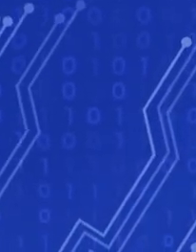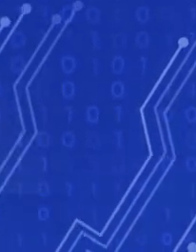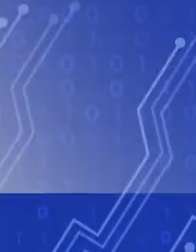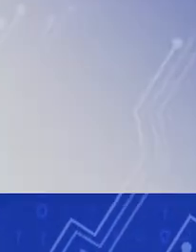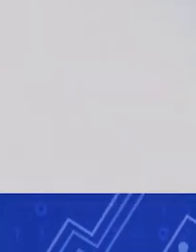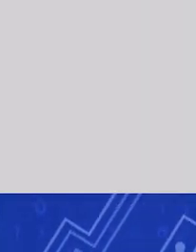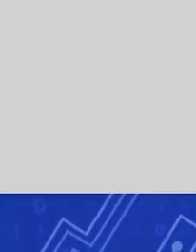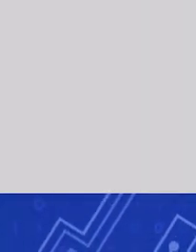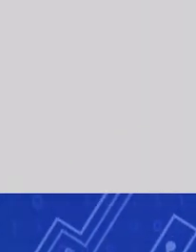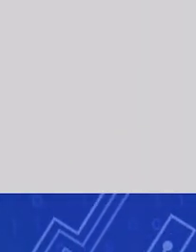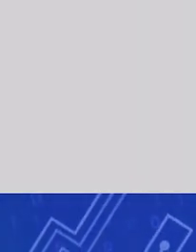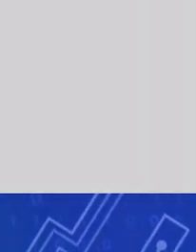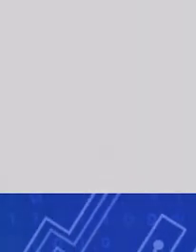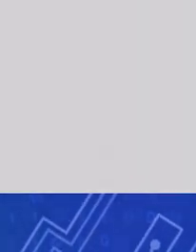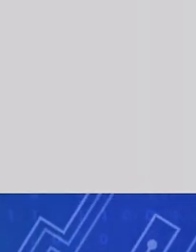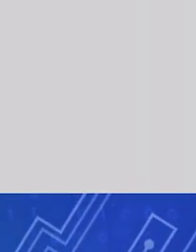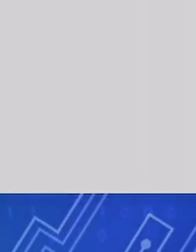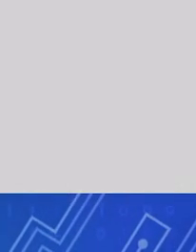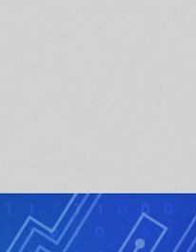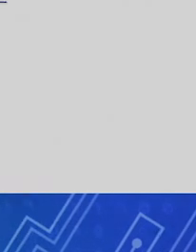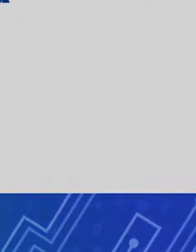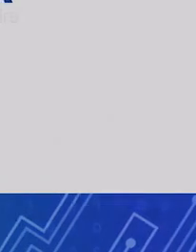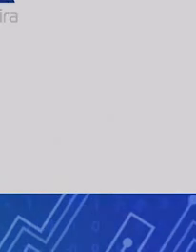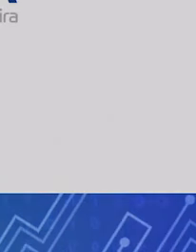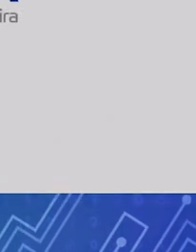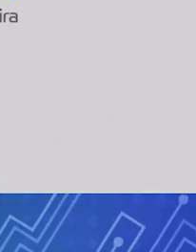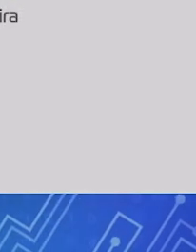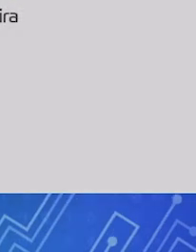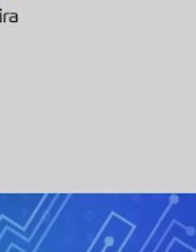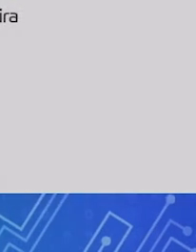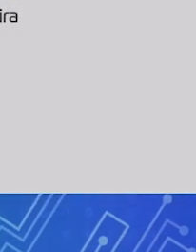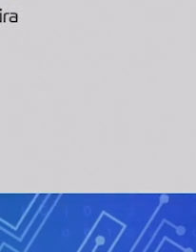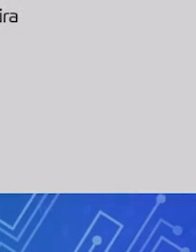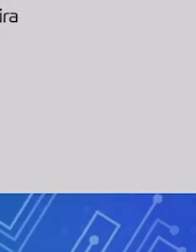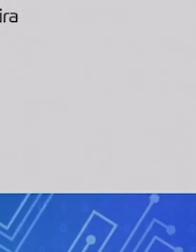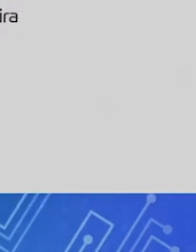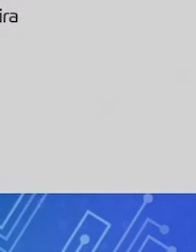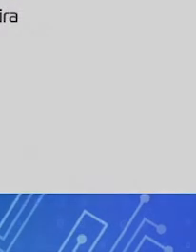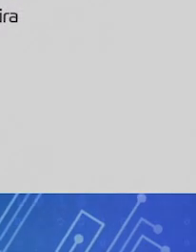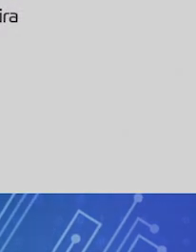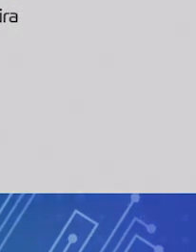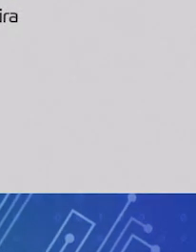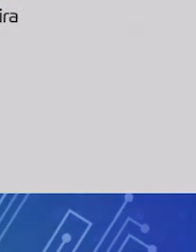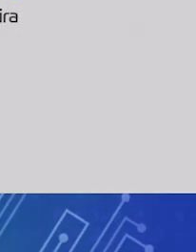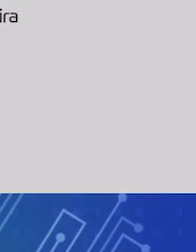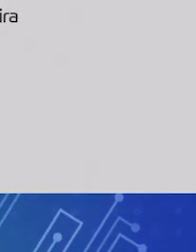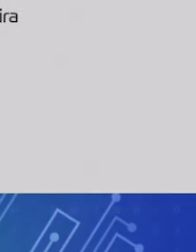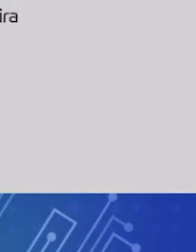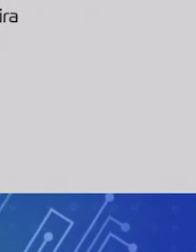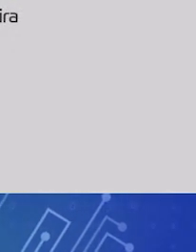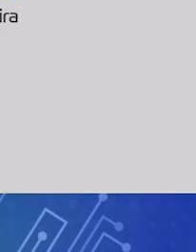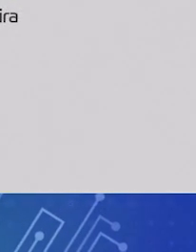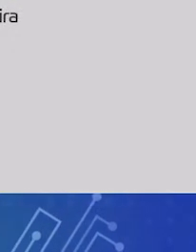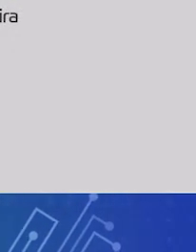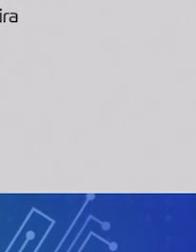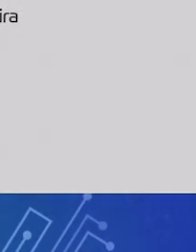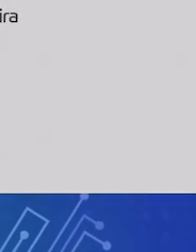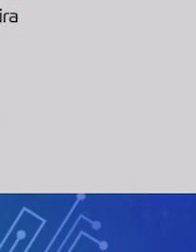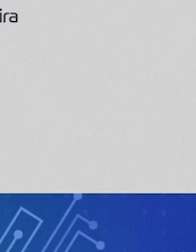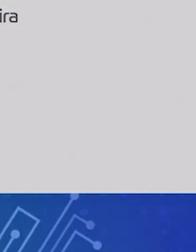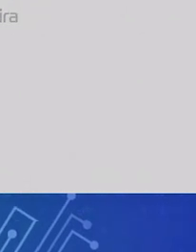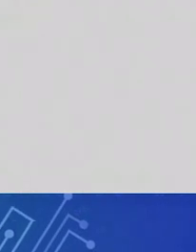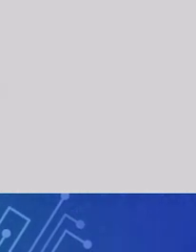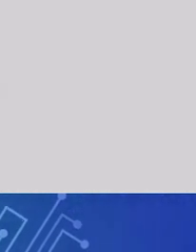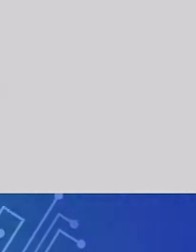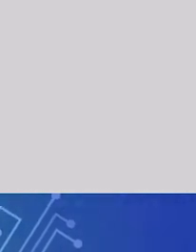Fiocruz na 17ª Semana Nacional de Ciência e Tecnologia. Inteligência Artificial. A nova fronteira da ciência